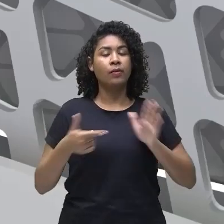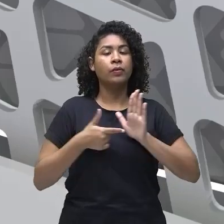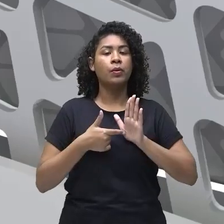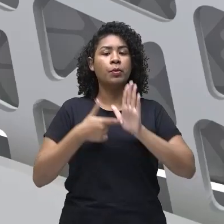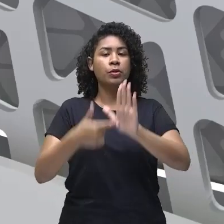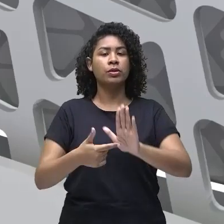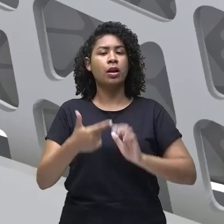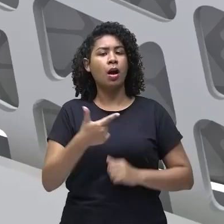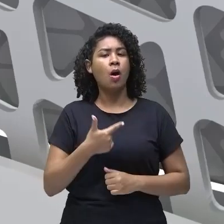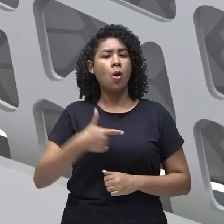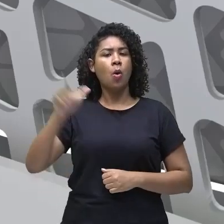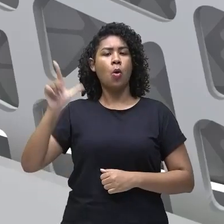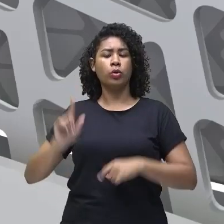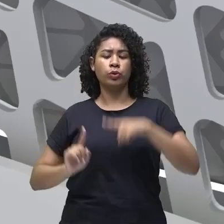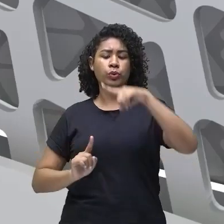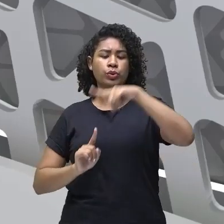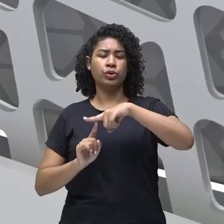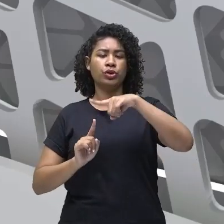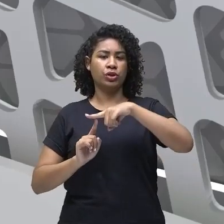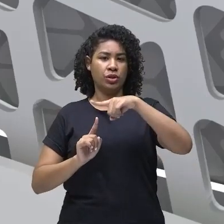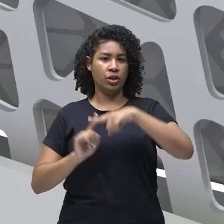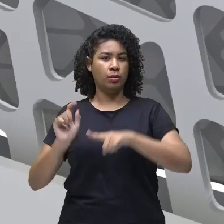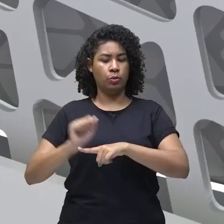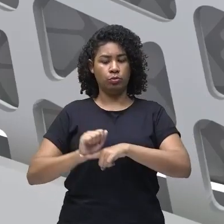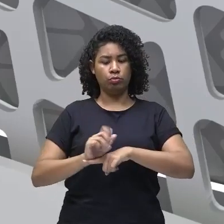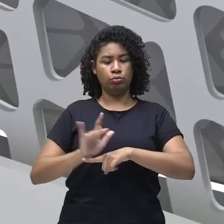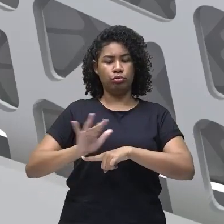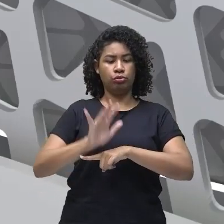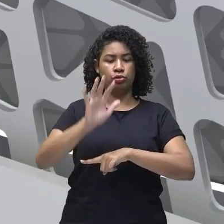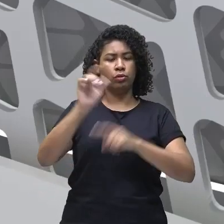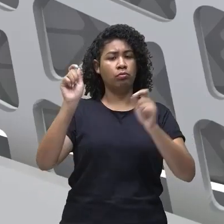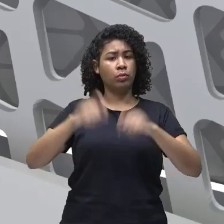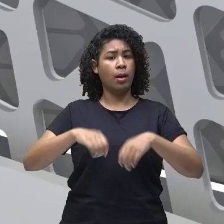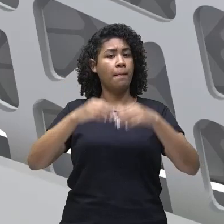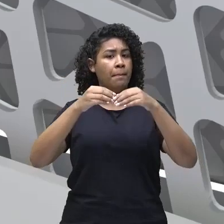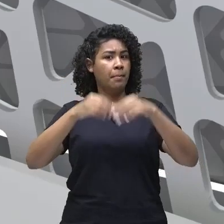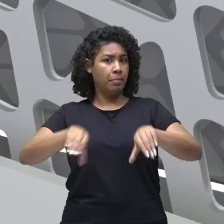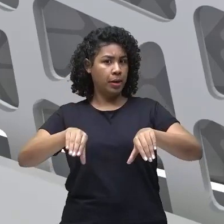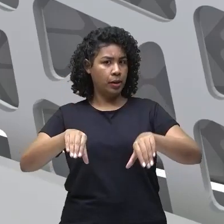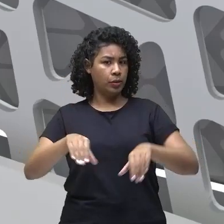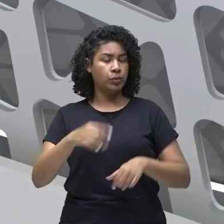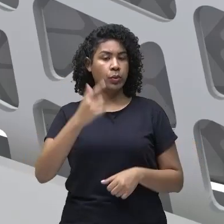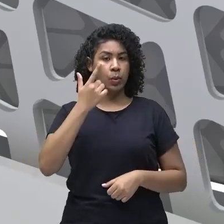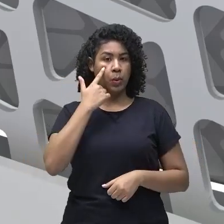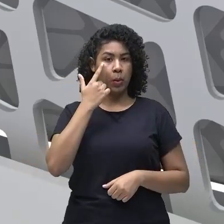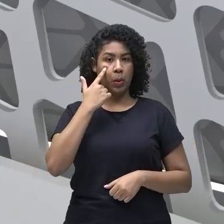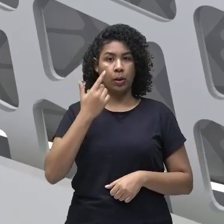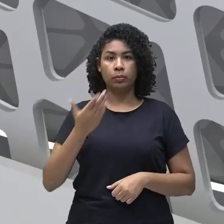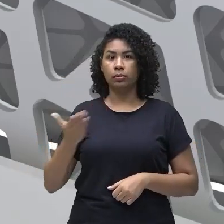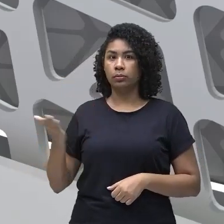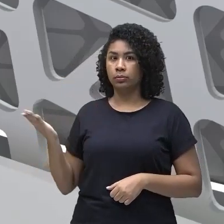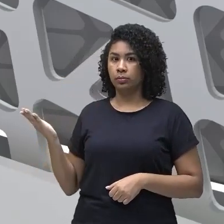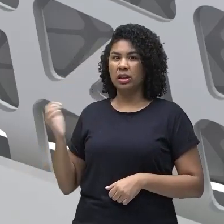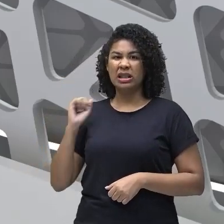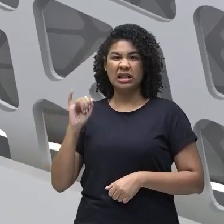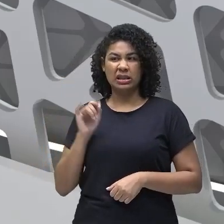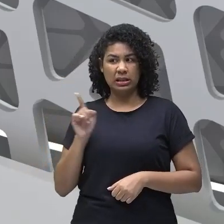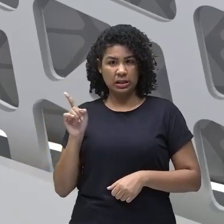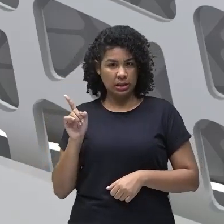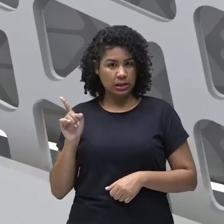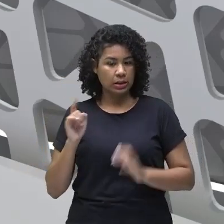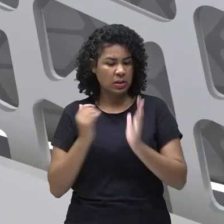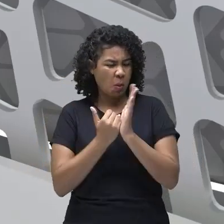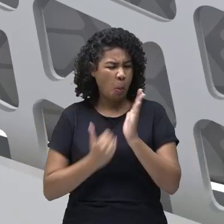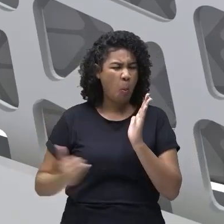tipo de gás que pode prejudicar prejudicar aí o efeito estufa em abundância, grande quantidade.